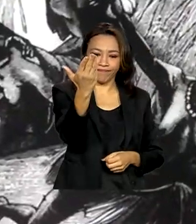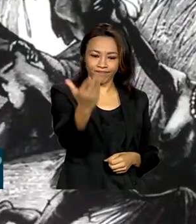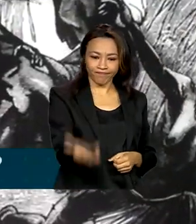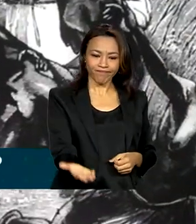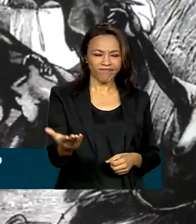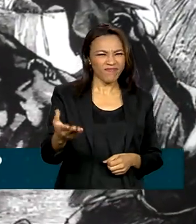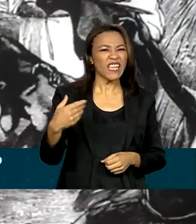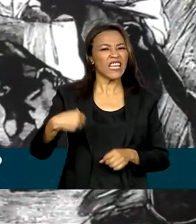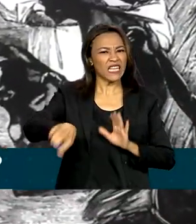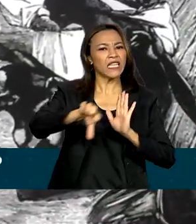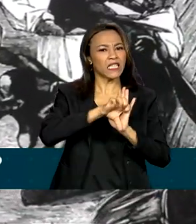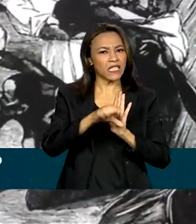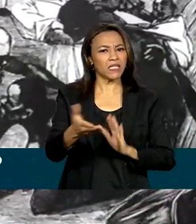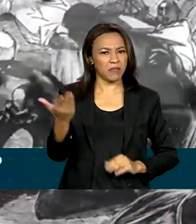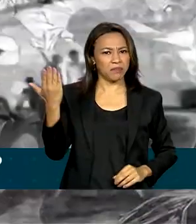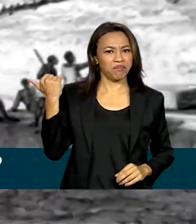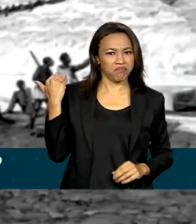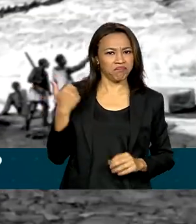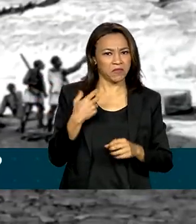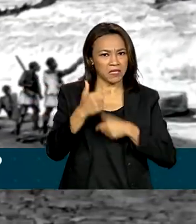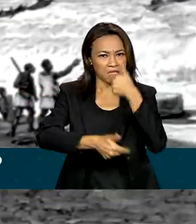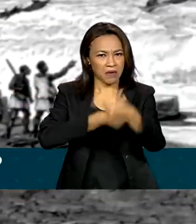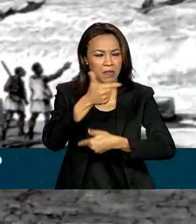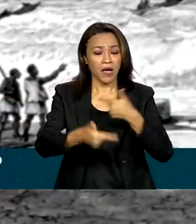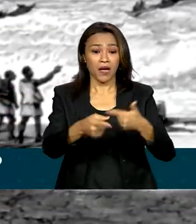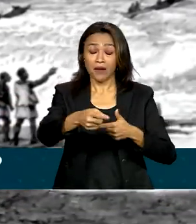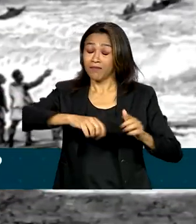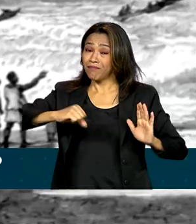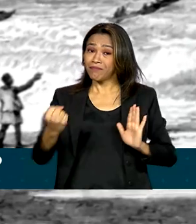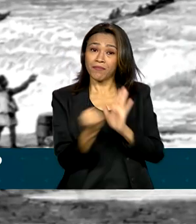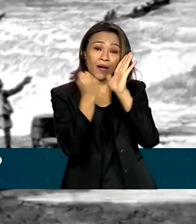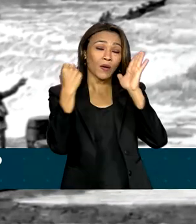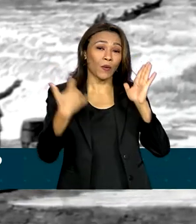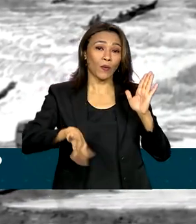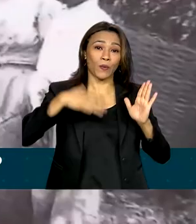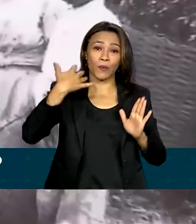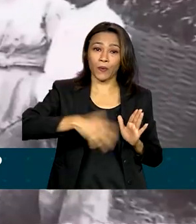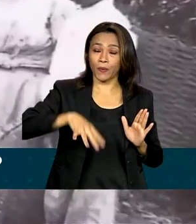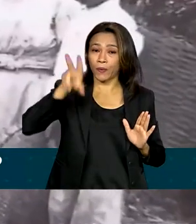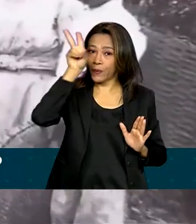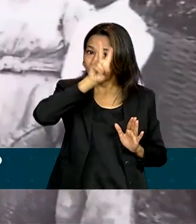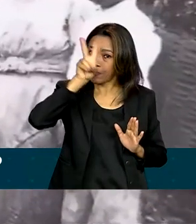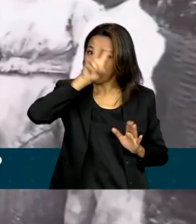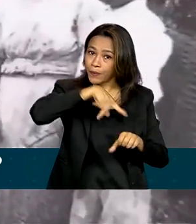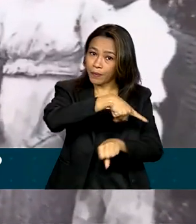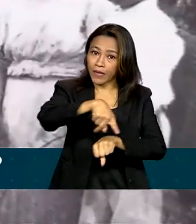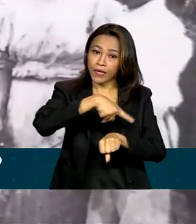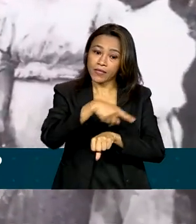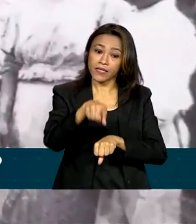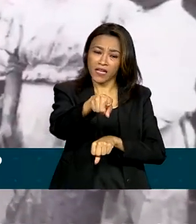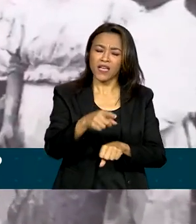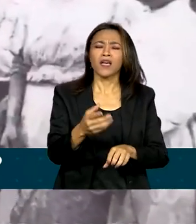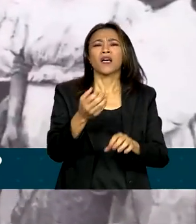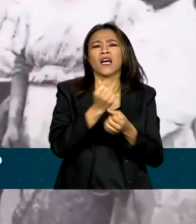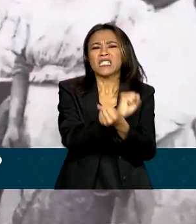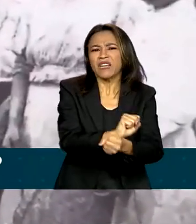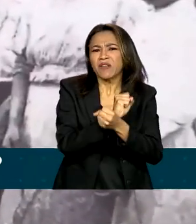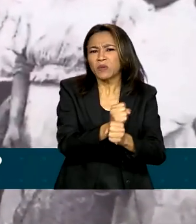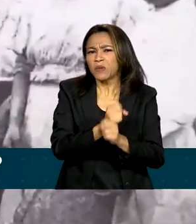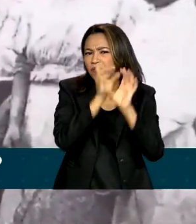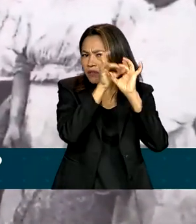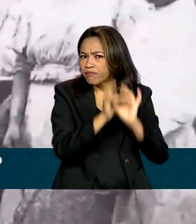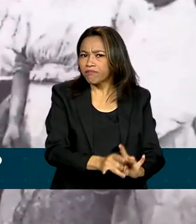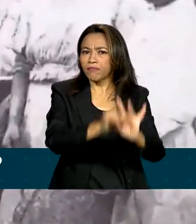prática criminosa que deixou marcas profundas na história do nosso país. A escravatura foi abolida do Brasil em